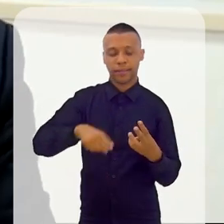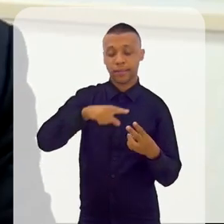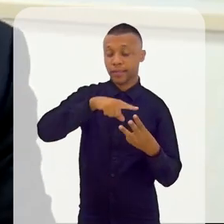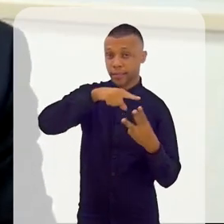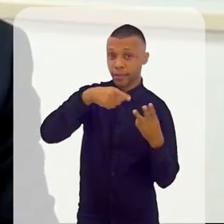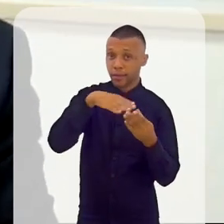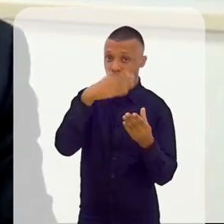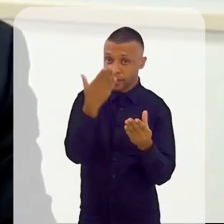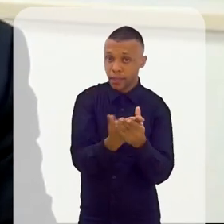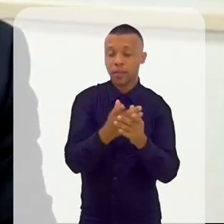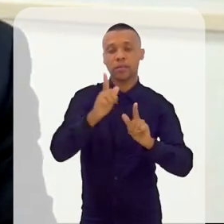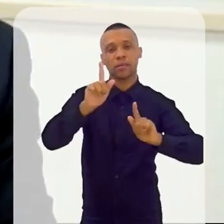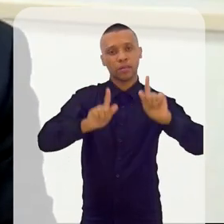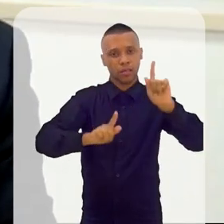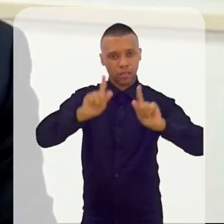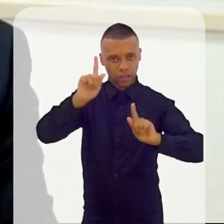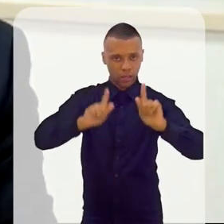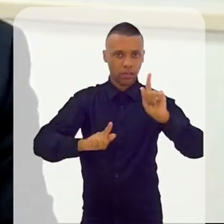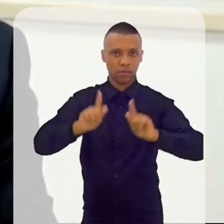licitações,